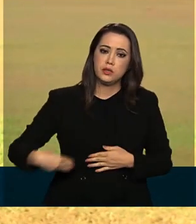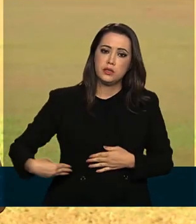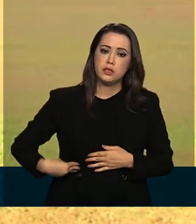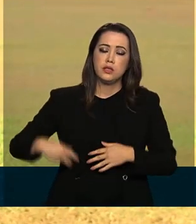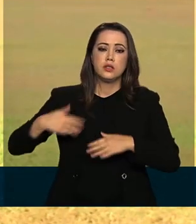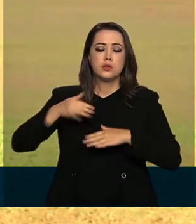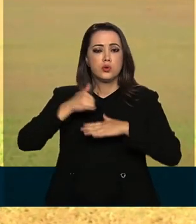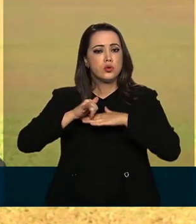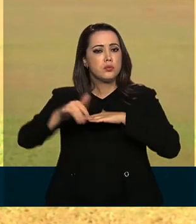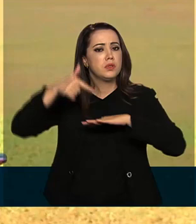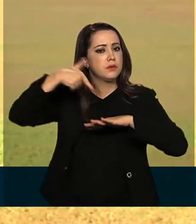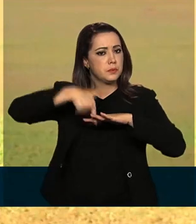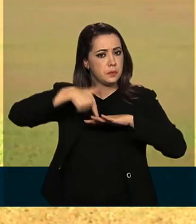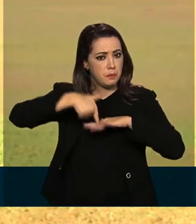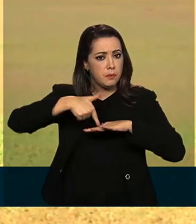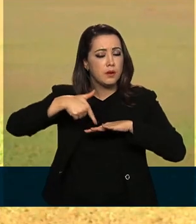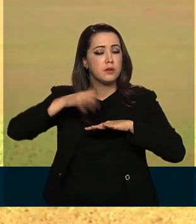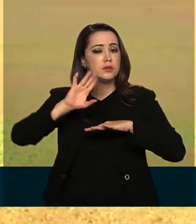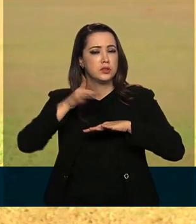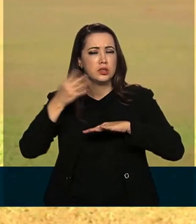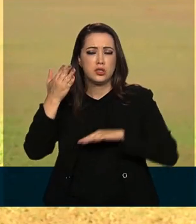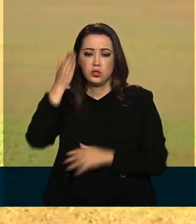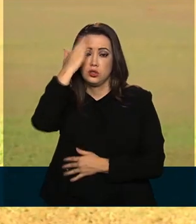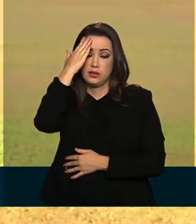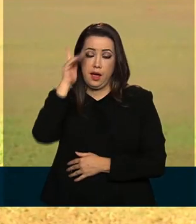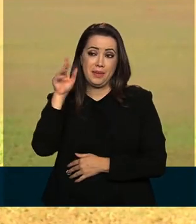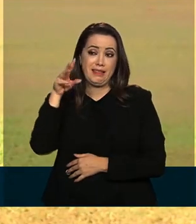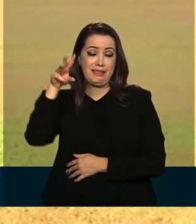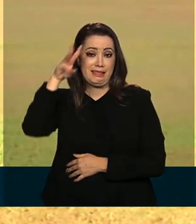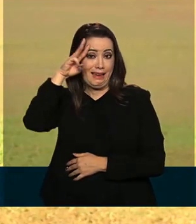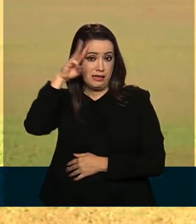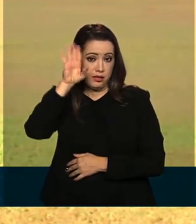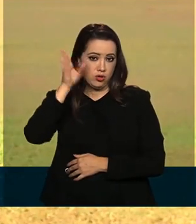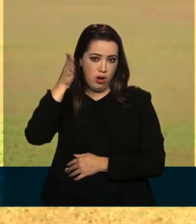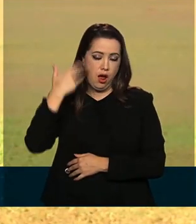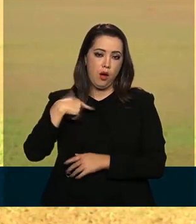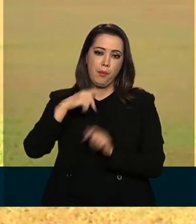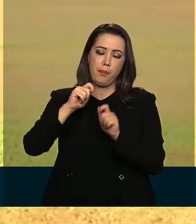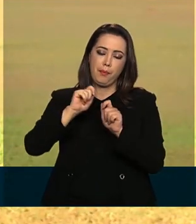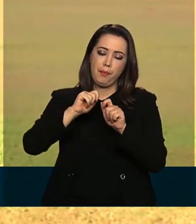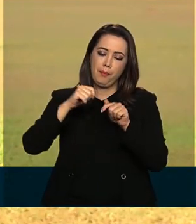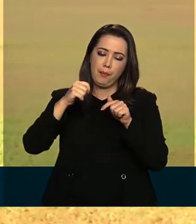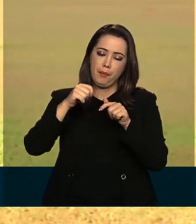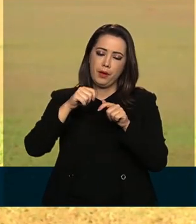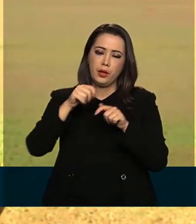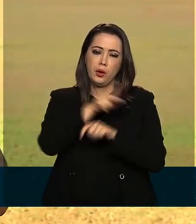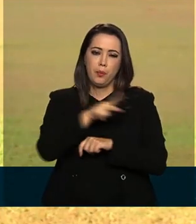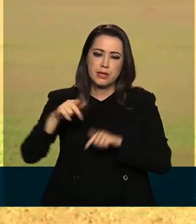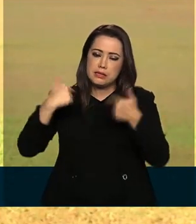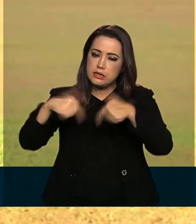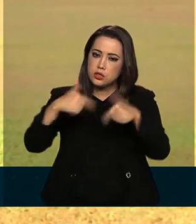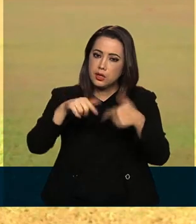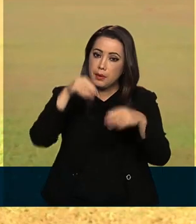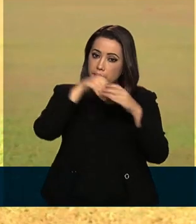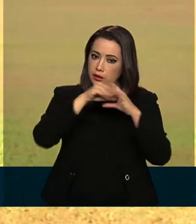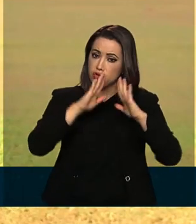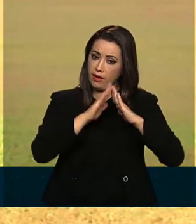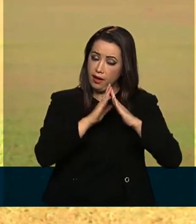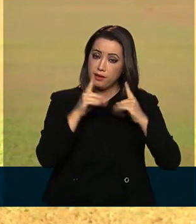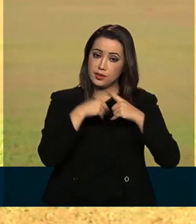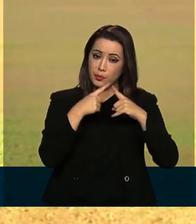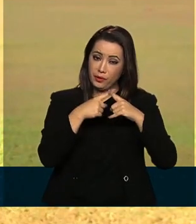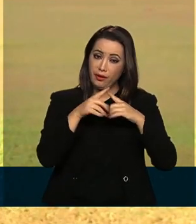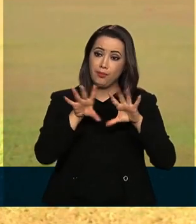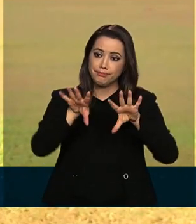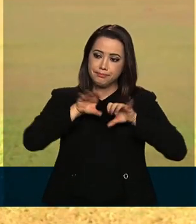Albuquerque. A gente sabe que desde a última terça-feira, o presidente segue despachando aqui do Palácio da Alvorada, está em isolamento